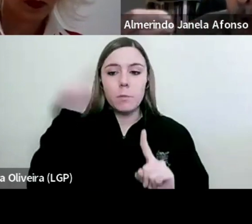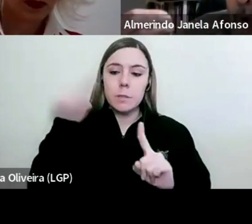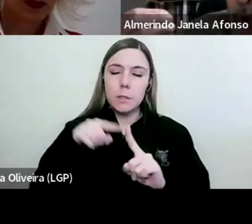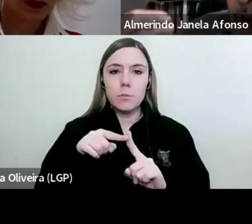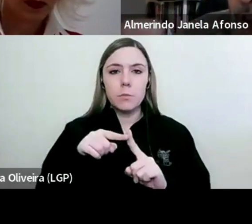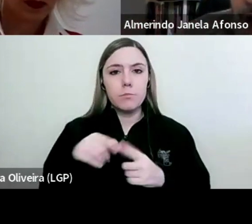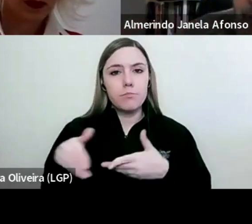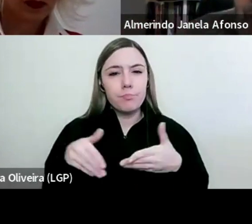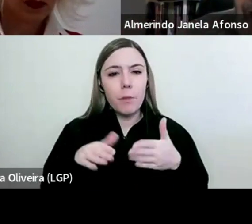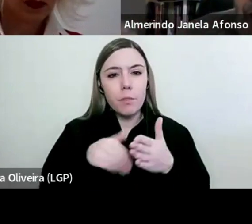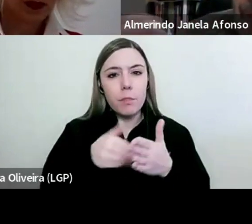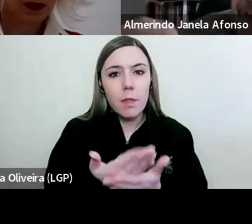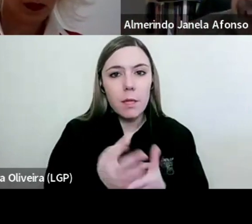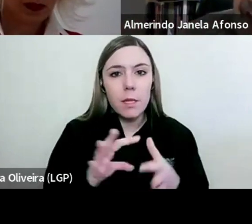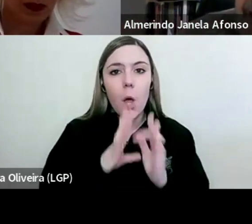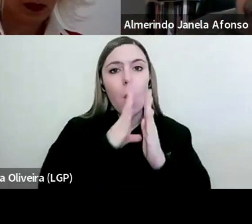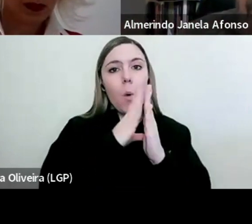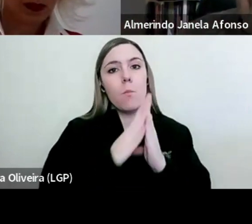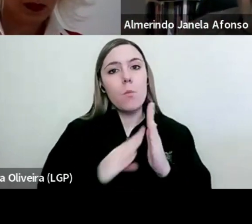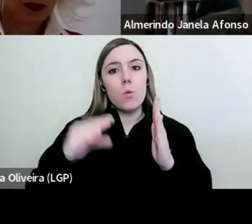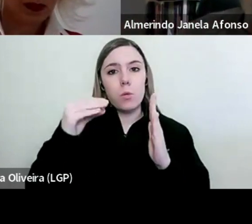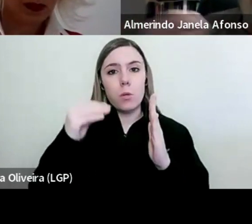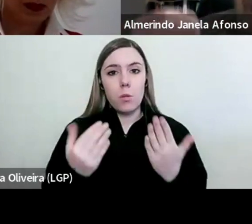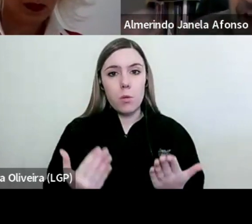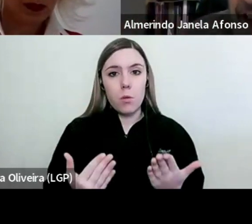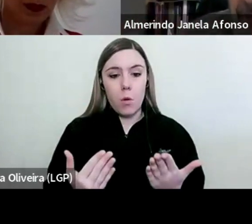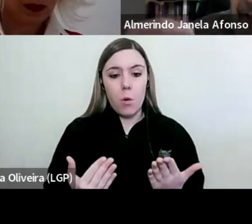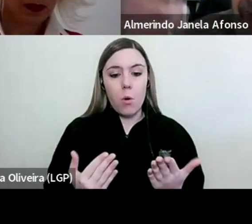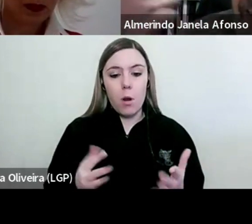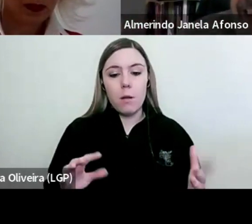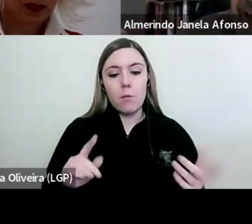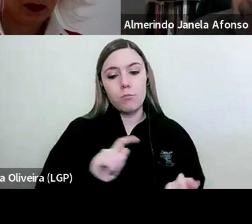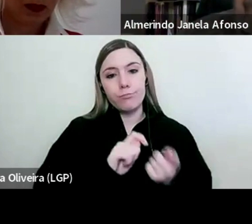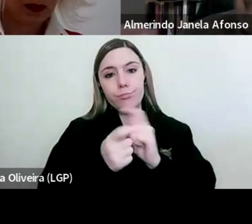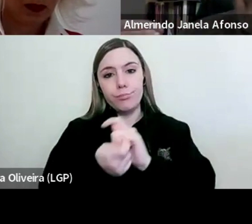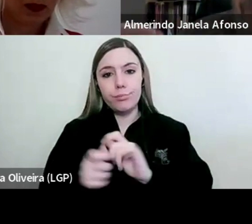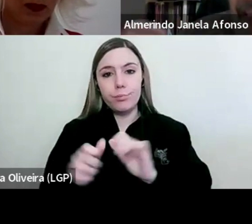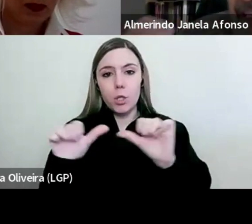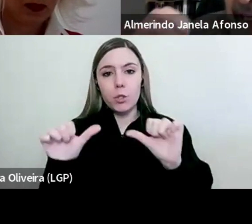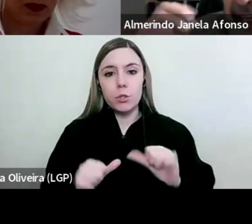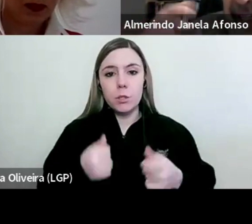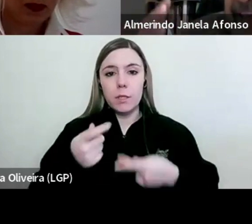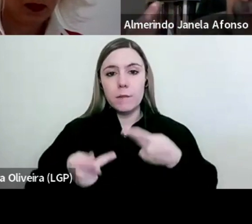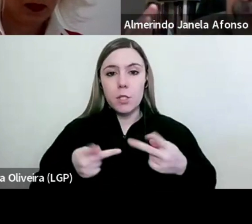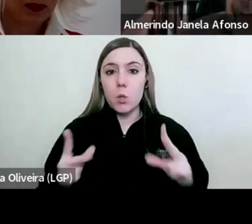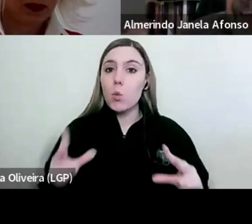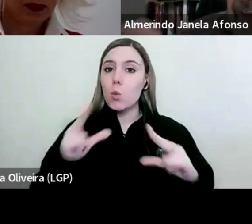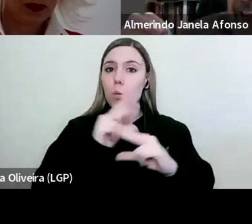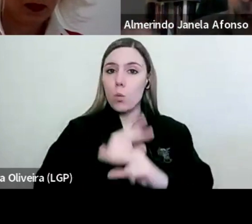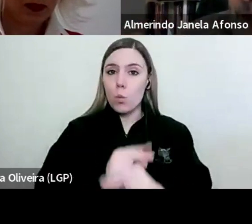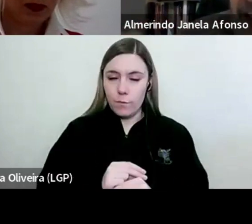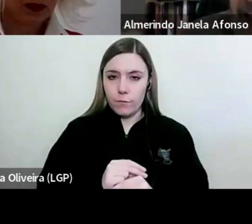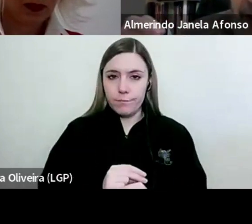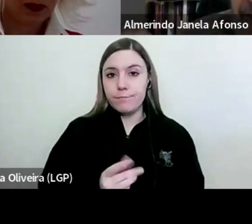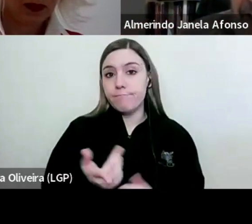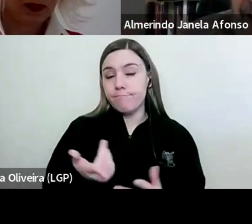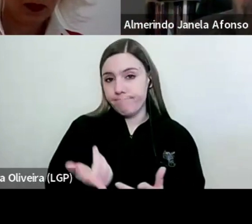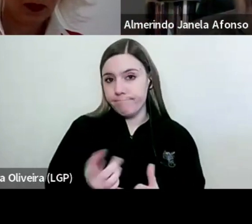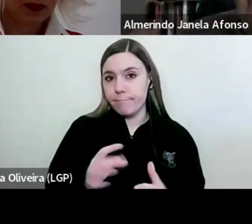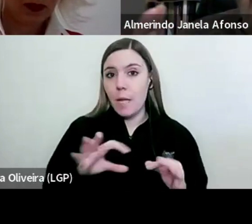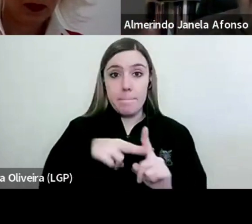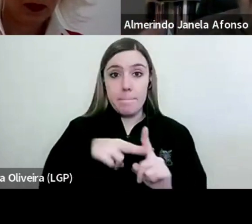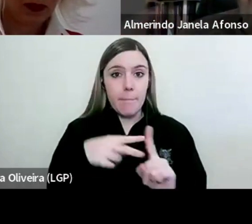pouco e pouco do modelo presente para um novo sistema de avaliação. É nesta perspectiva que se enquadra a